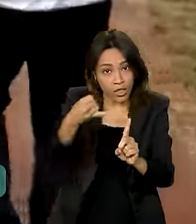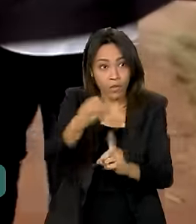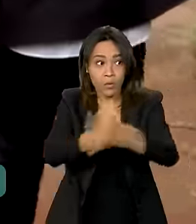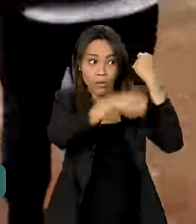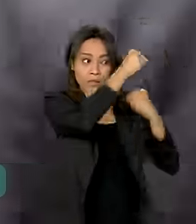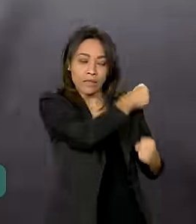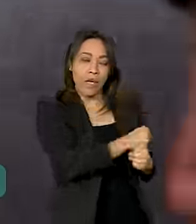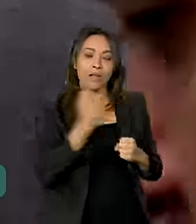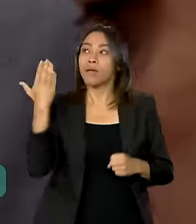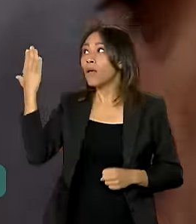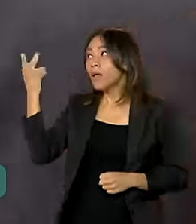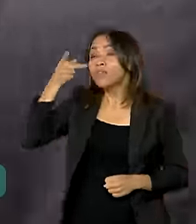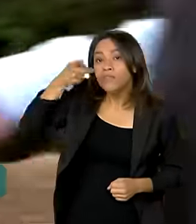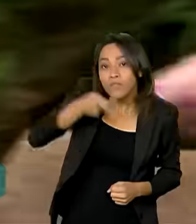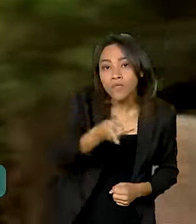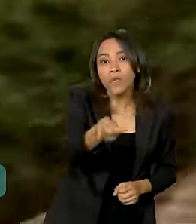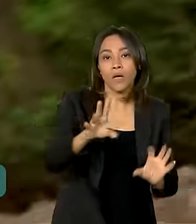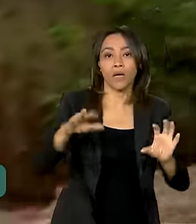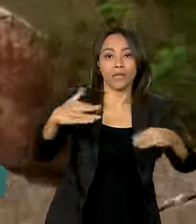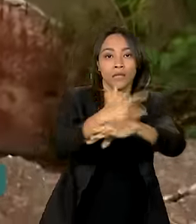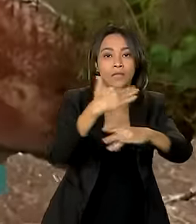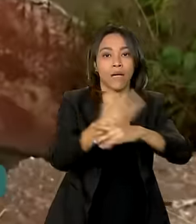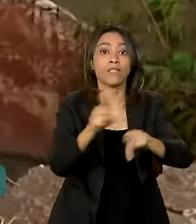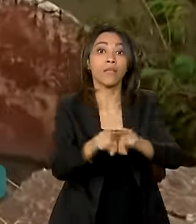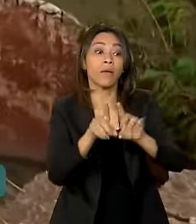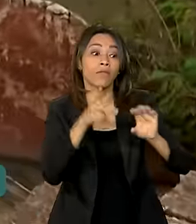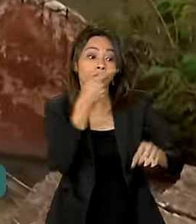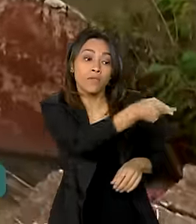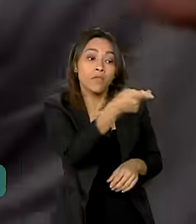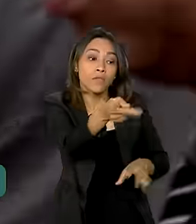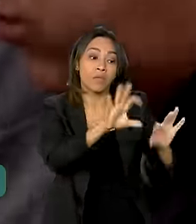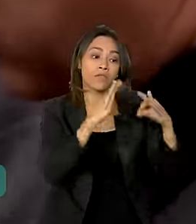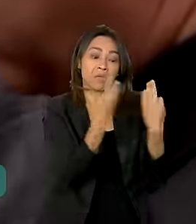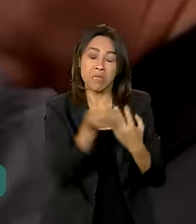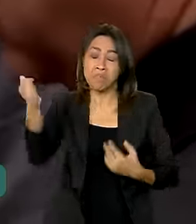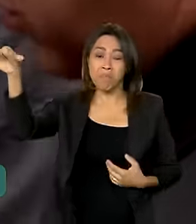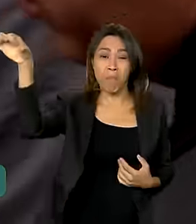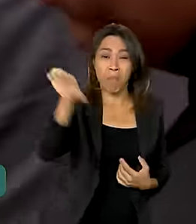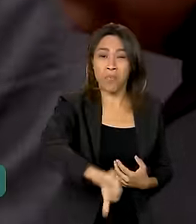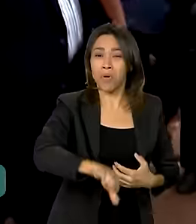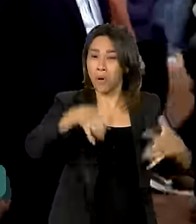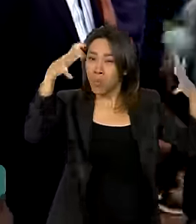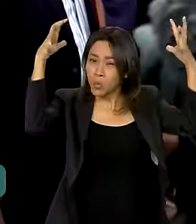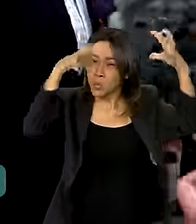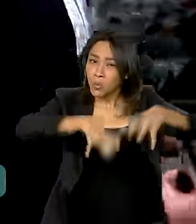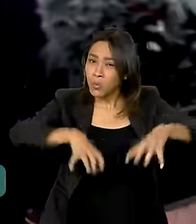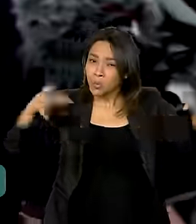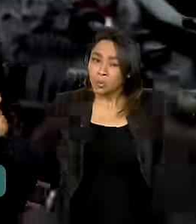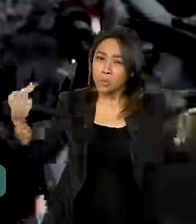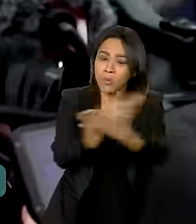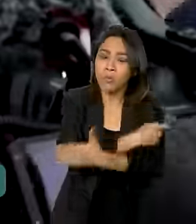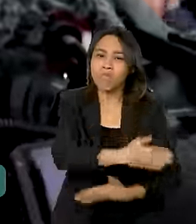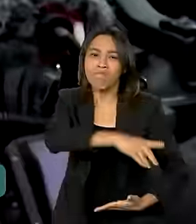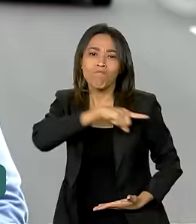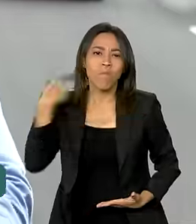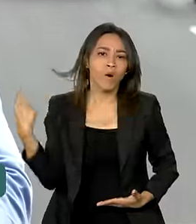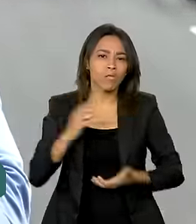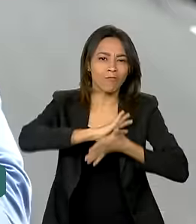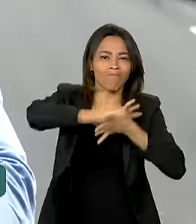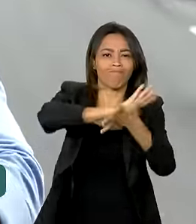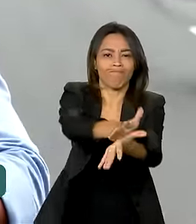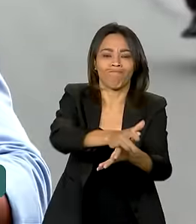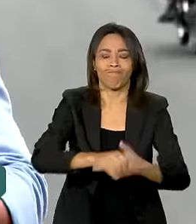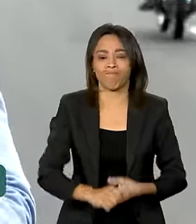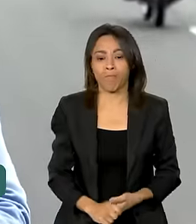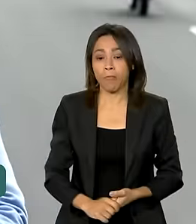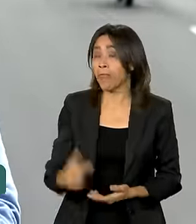visitou a cidade e as famílias atingidas por uma das piores enchentes da região, que causaram mortes e destruição. Esse